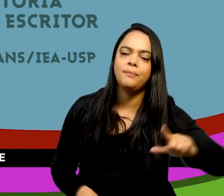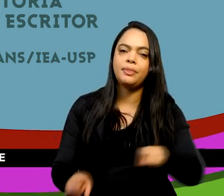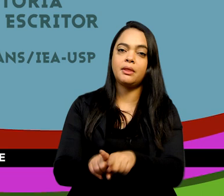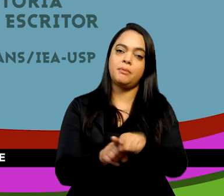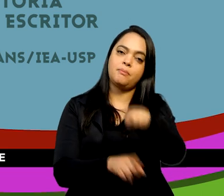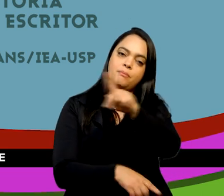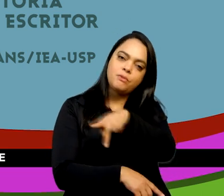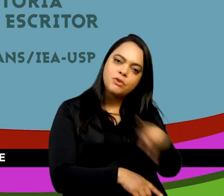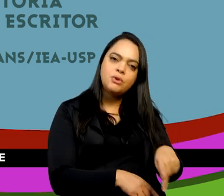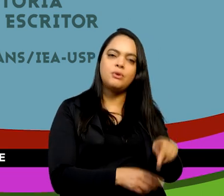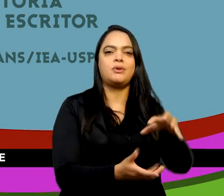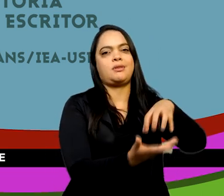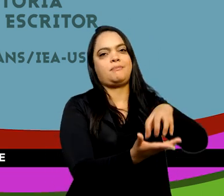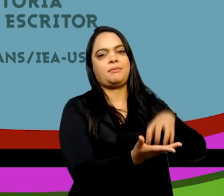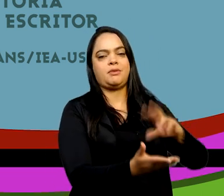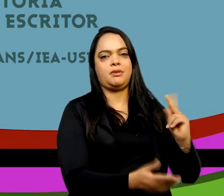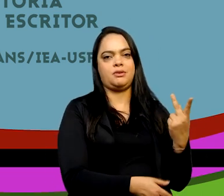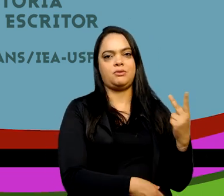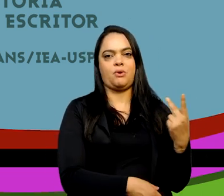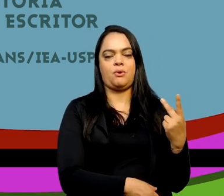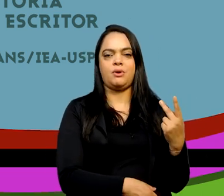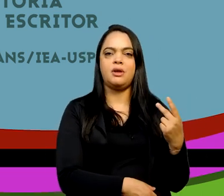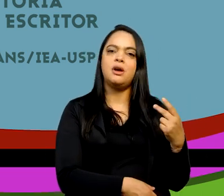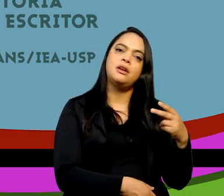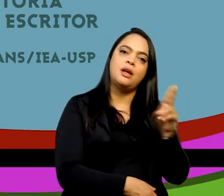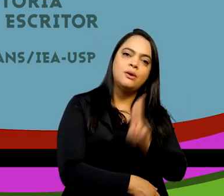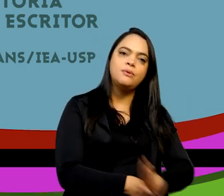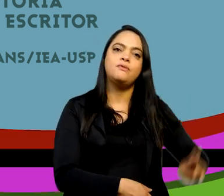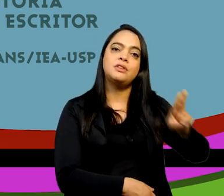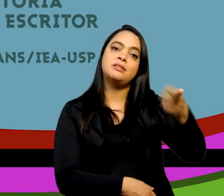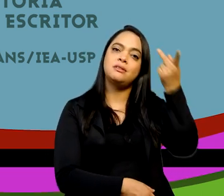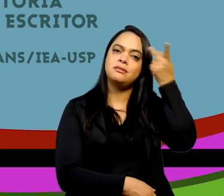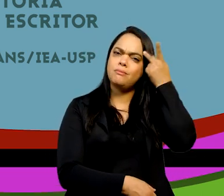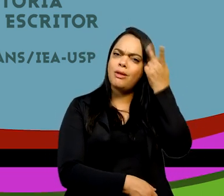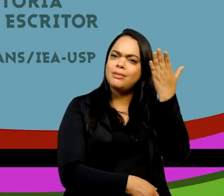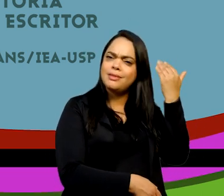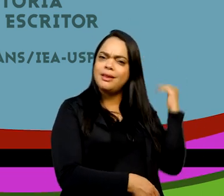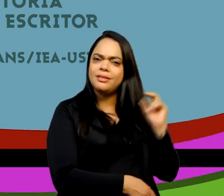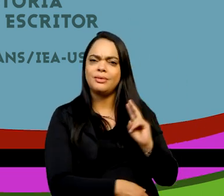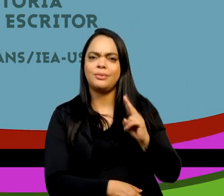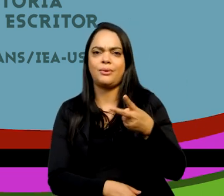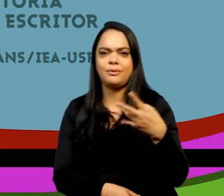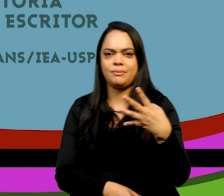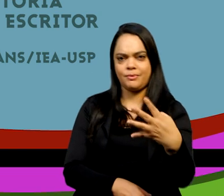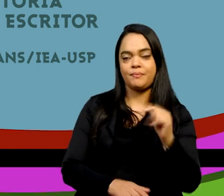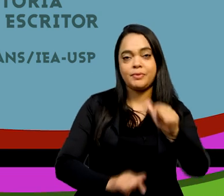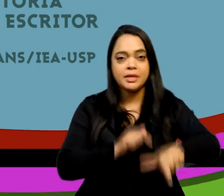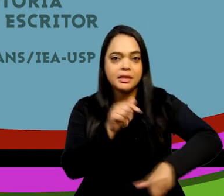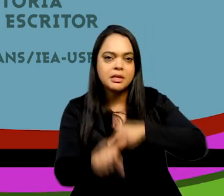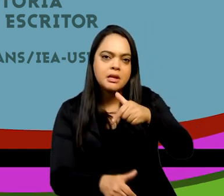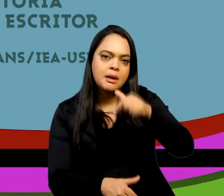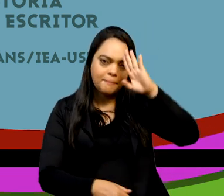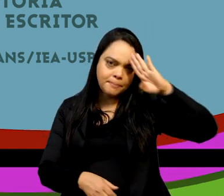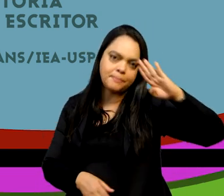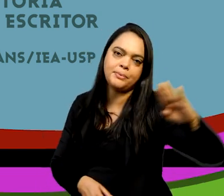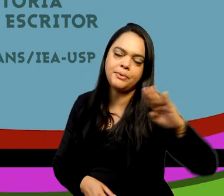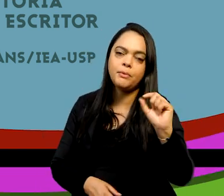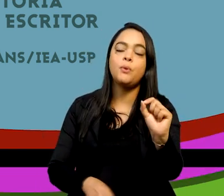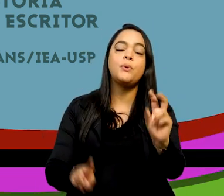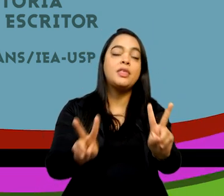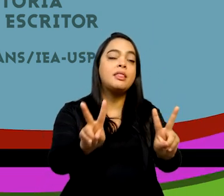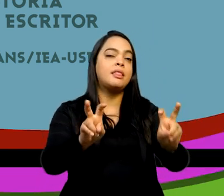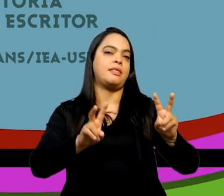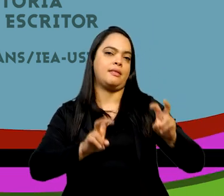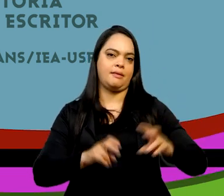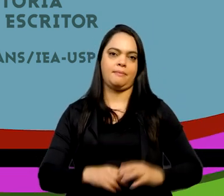do Departamento de História da Universidade de São Paulo desde 2004. Ele atua principalmente nos seguintes temas,